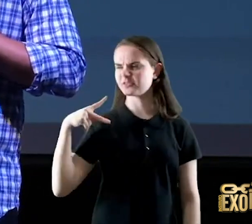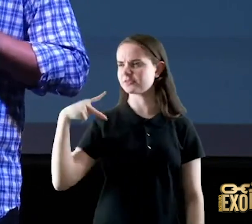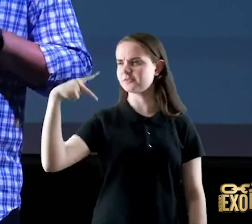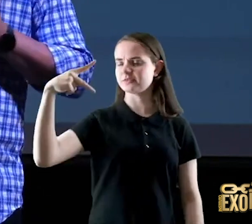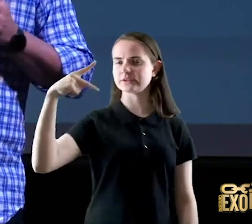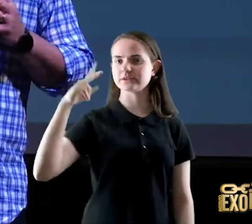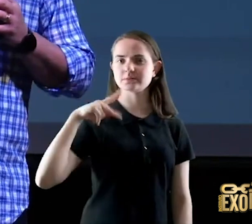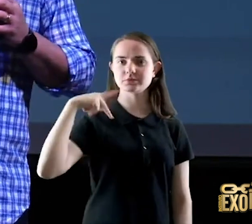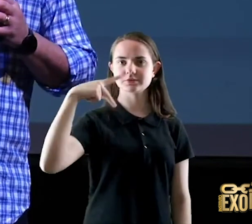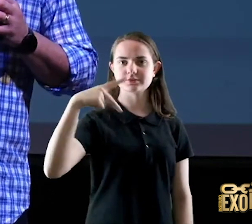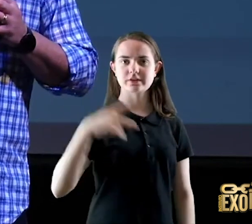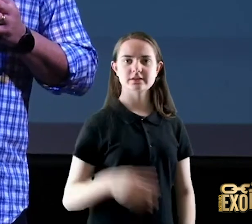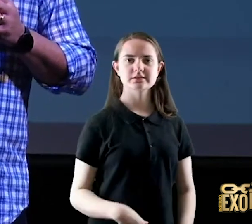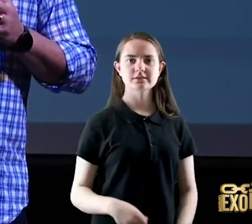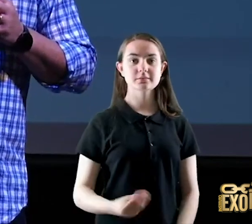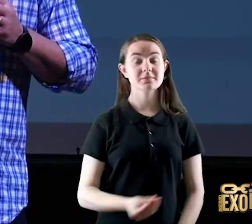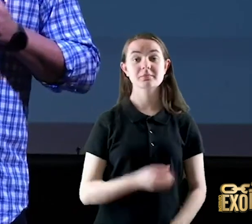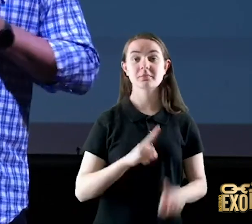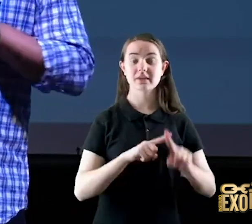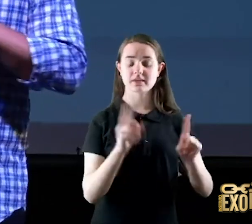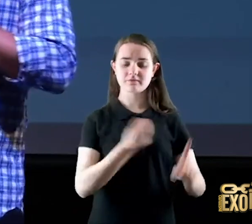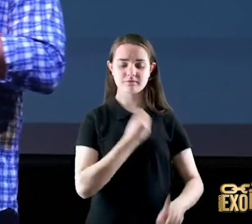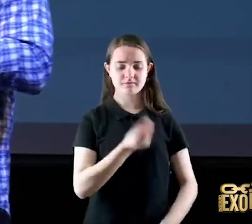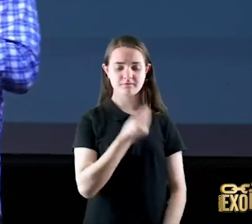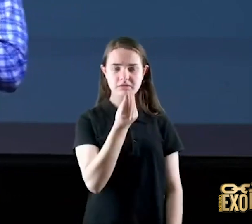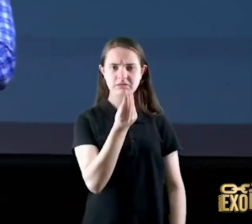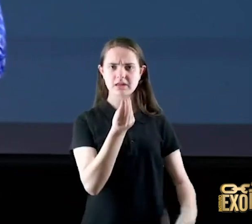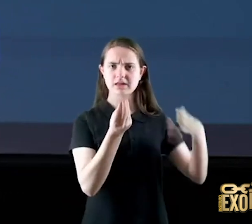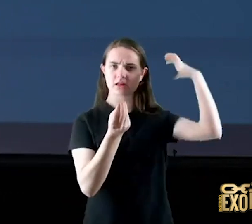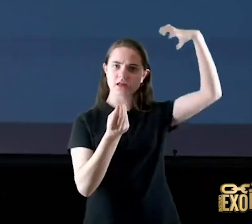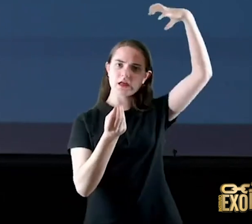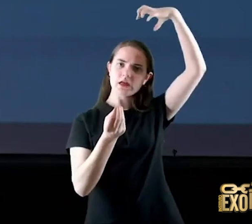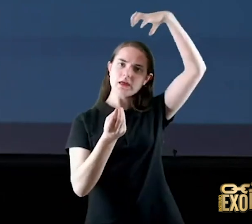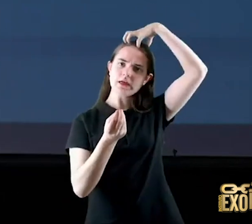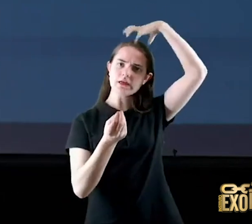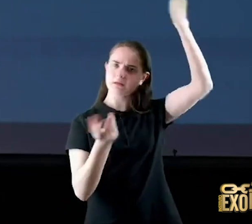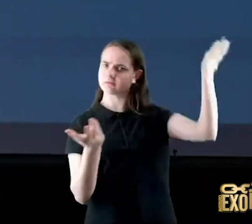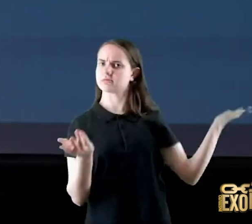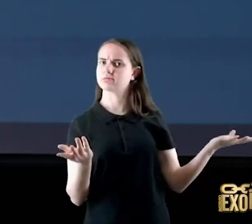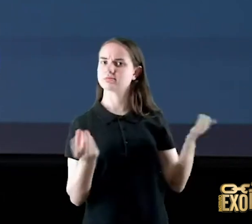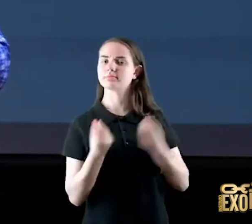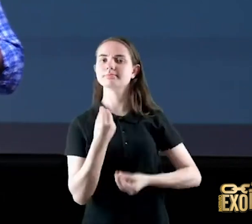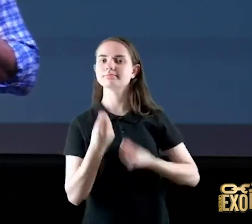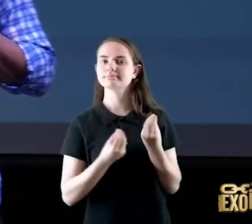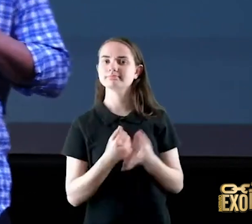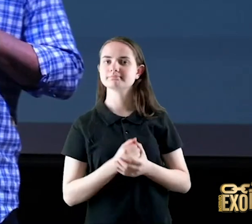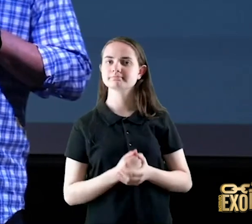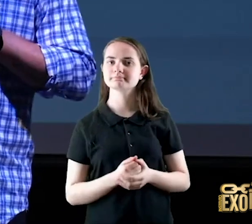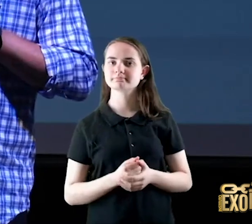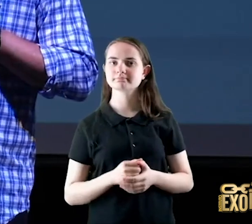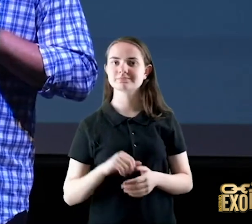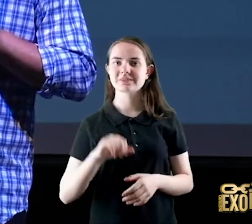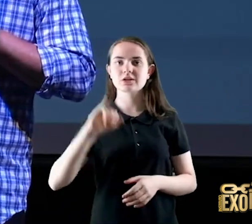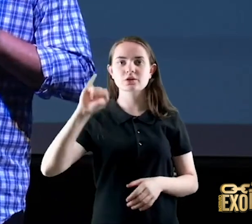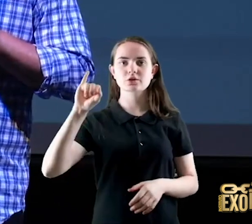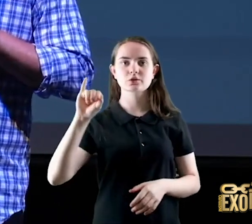de rei Jesus fala isso de João Batista o que for te ver no deserto